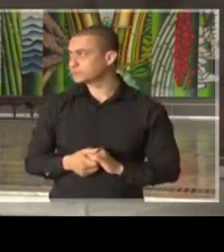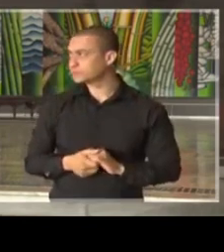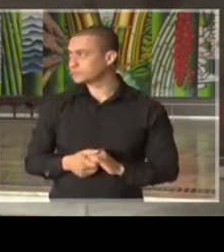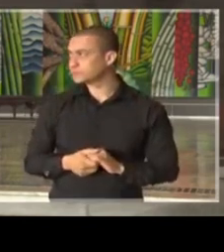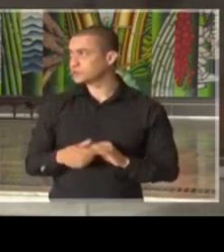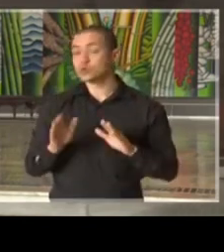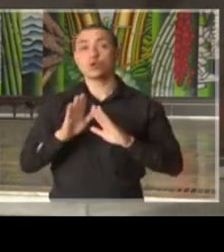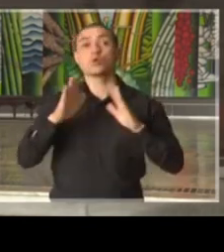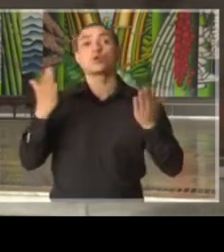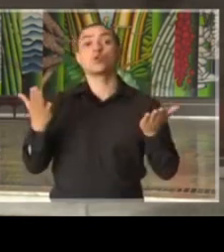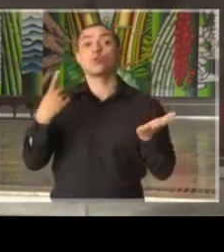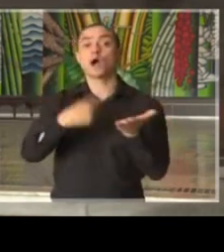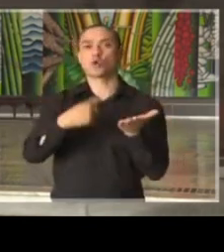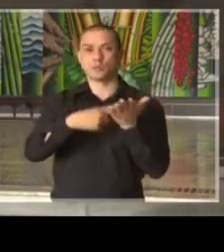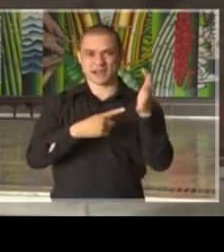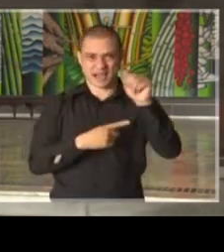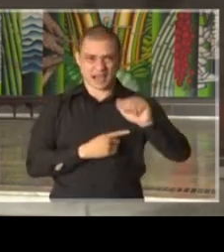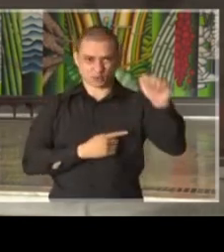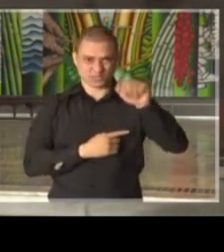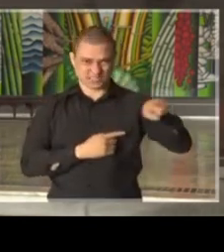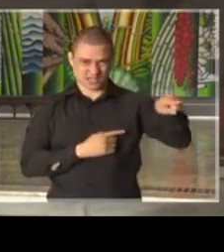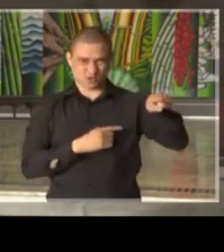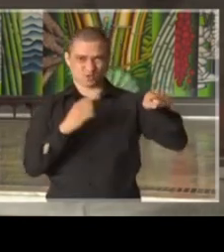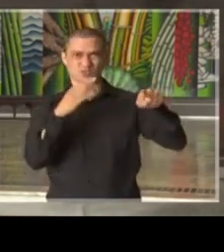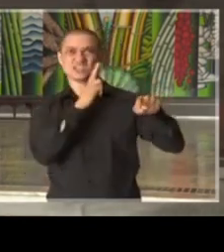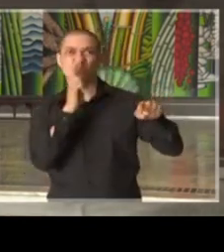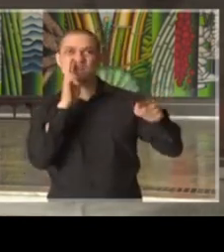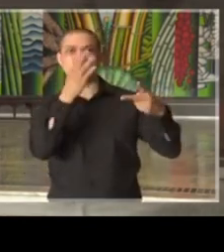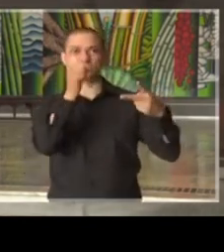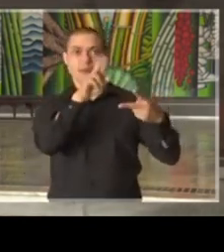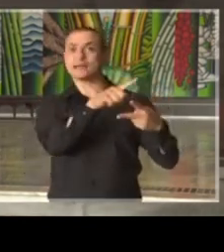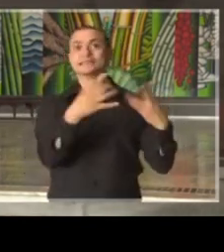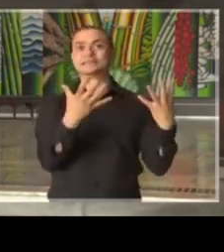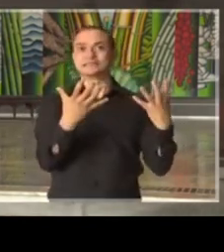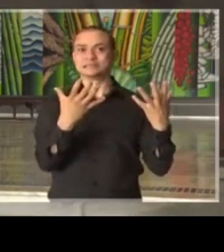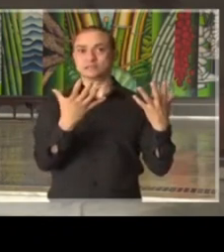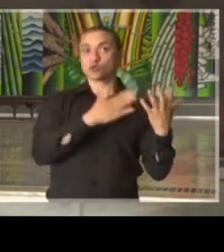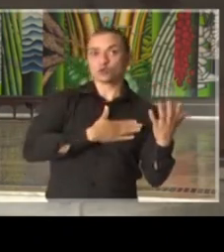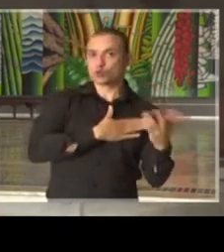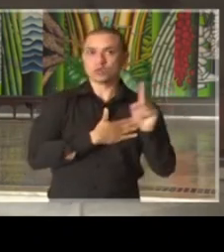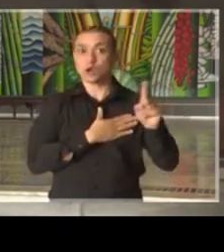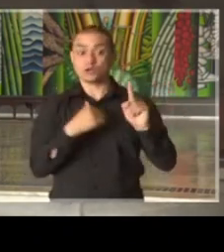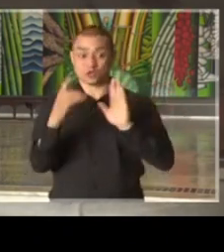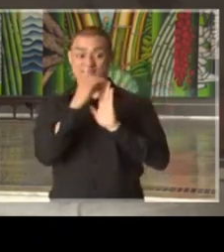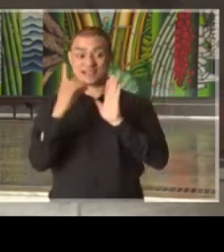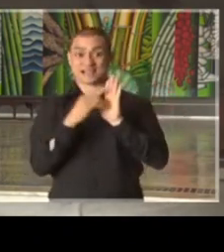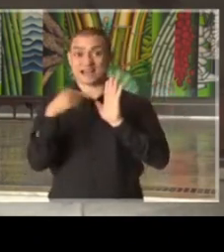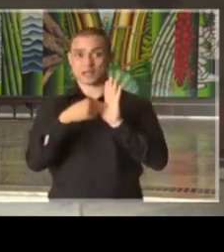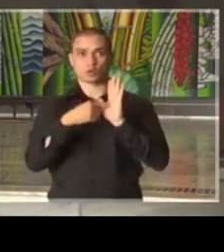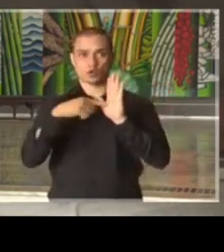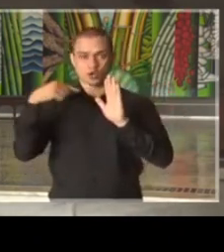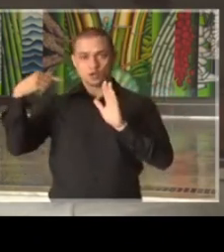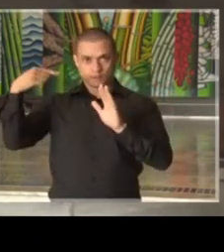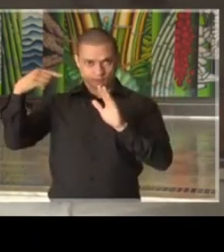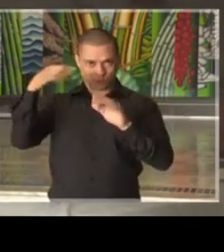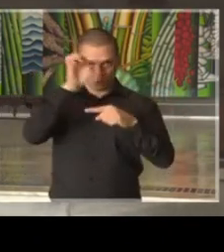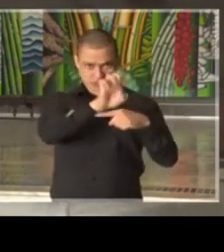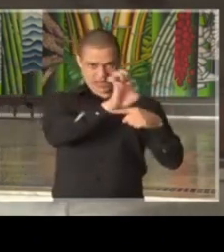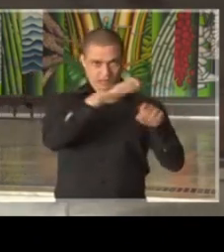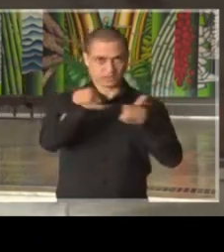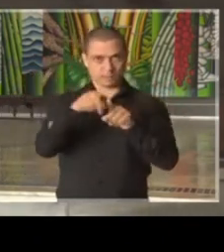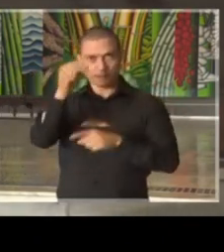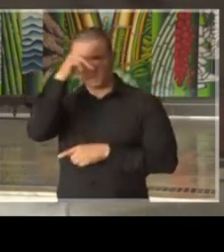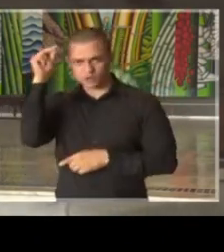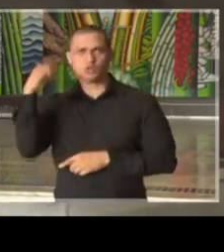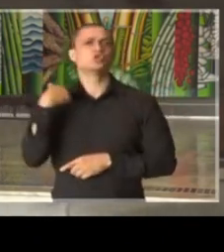qual o acordo com as associações, como é que eles receberam isso, isso vai ser por meio de decreto, tanto no município quanto no Estado, só para a